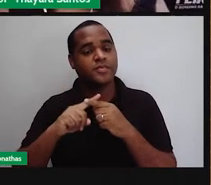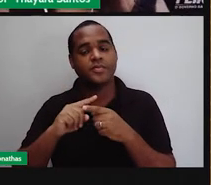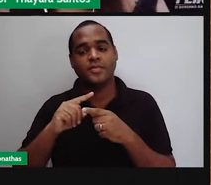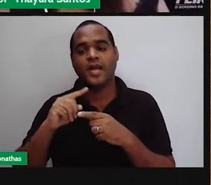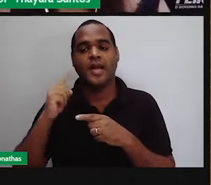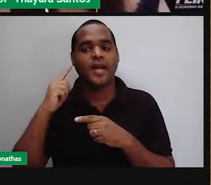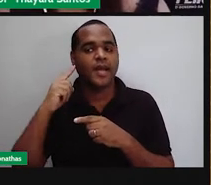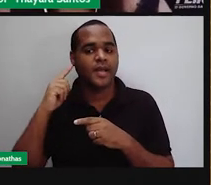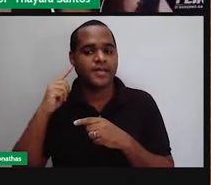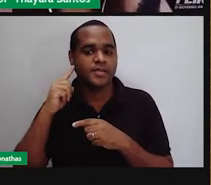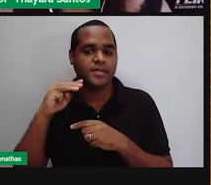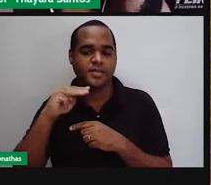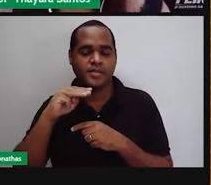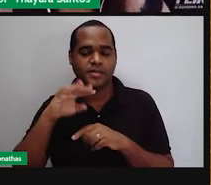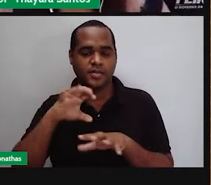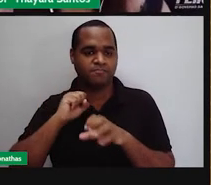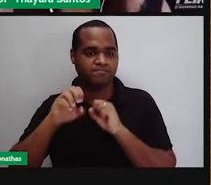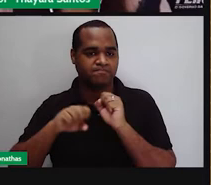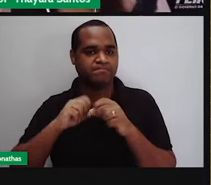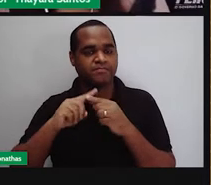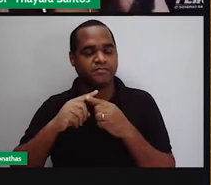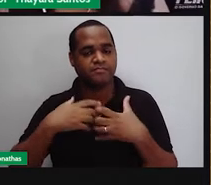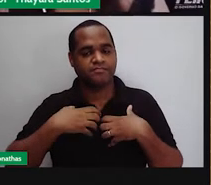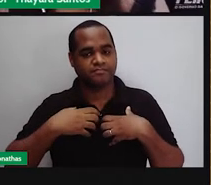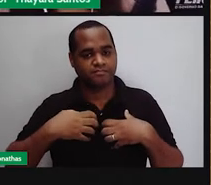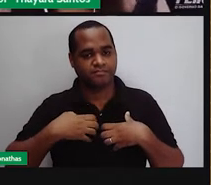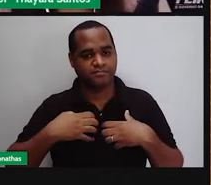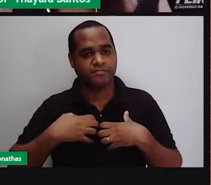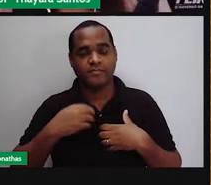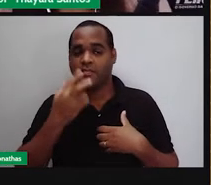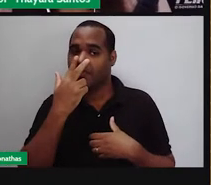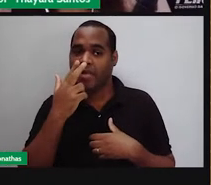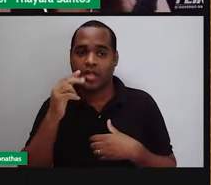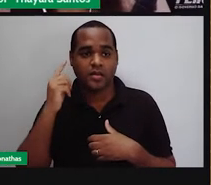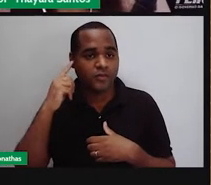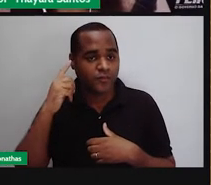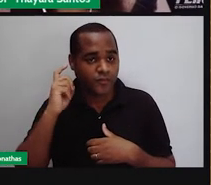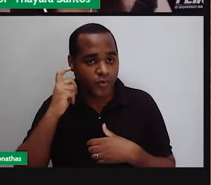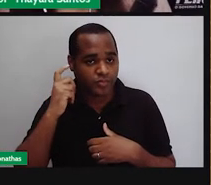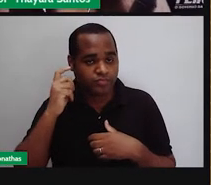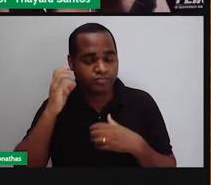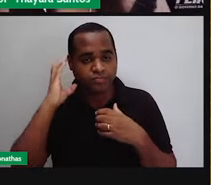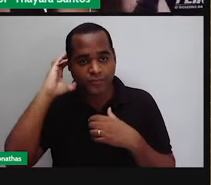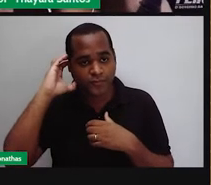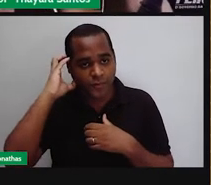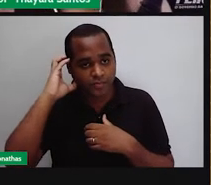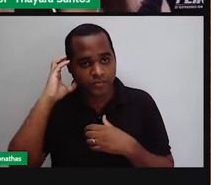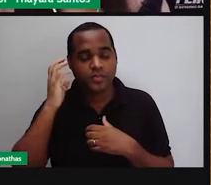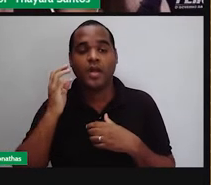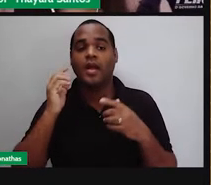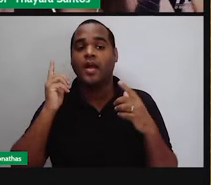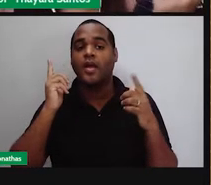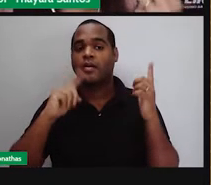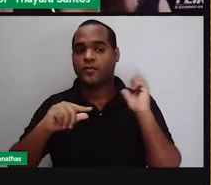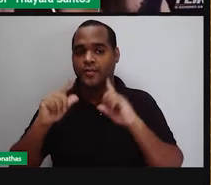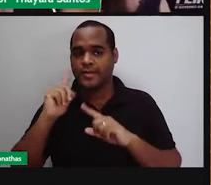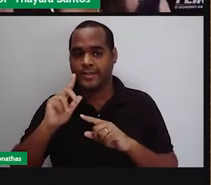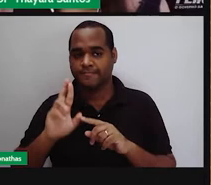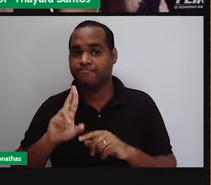os mecanorreceptores, que também nesse caso podem ser chamados de fonorreceptores, que são responsáveis